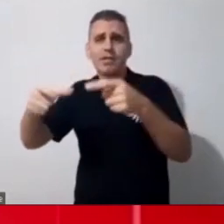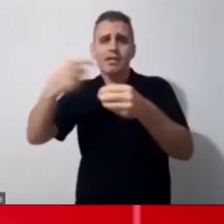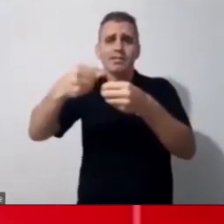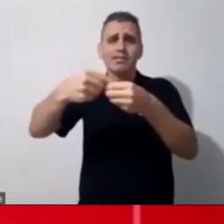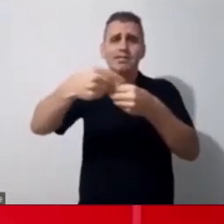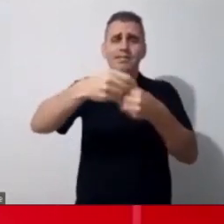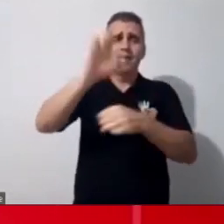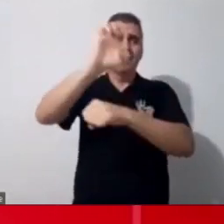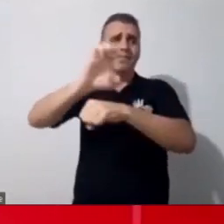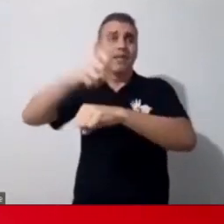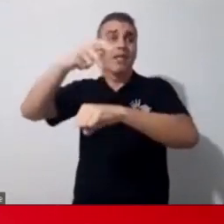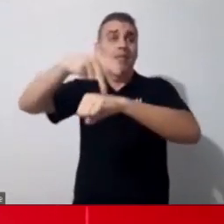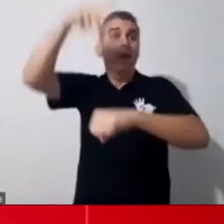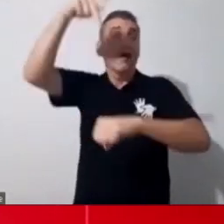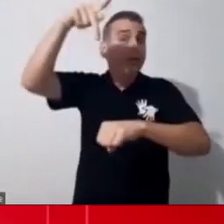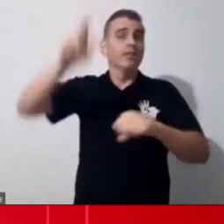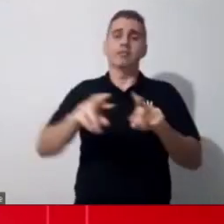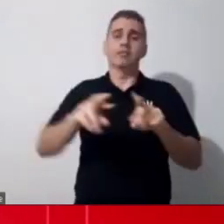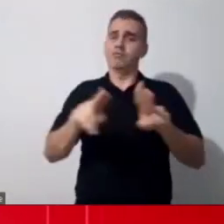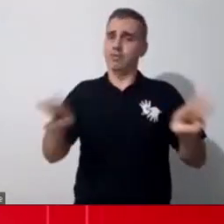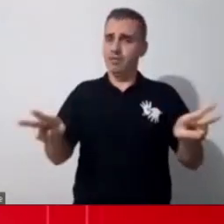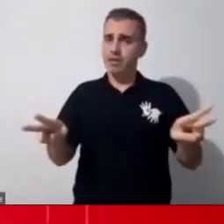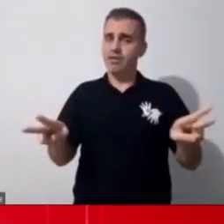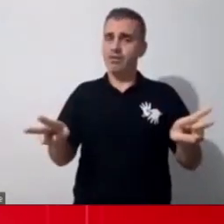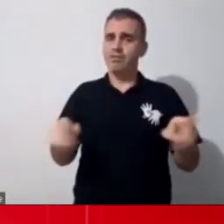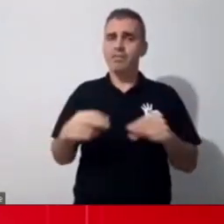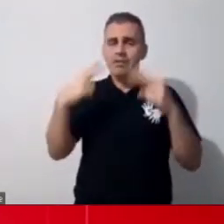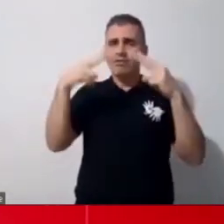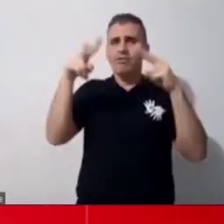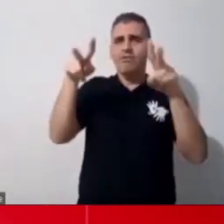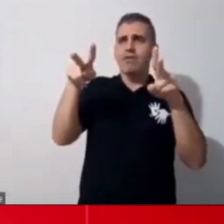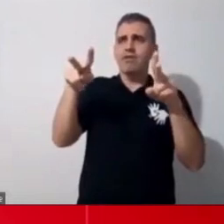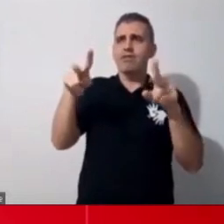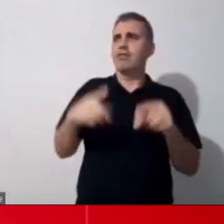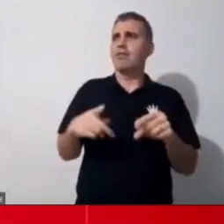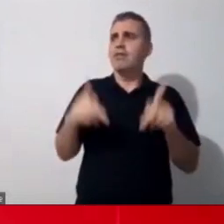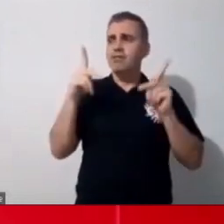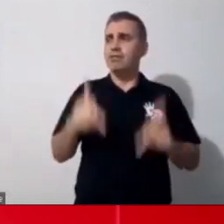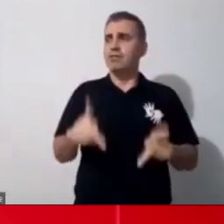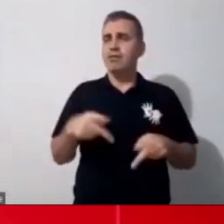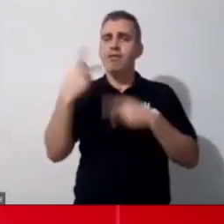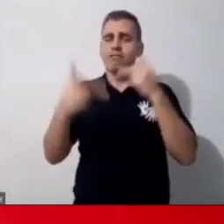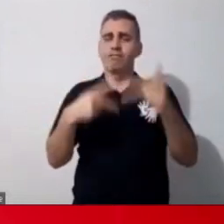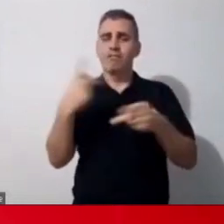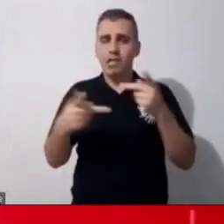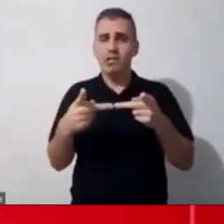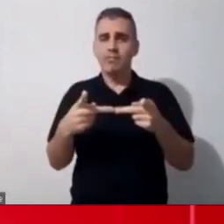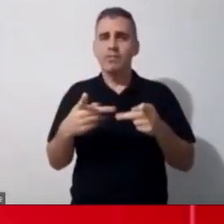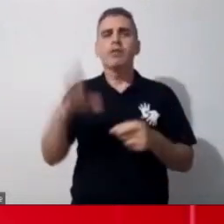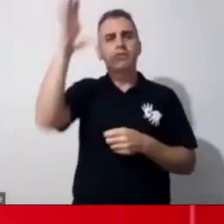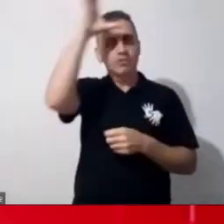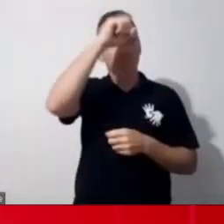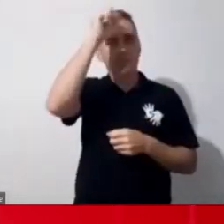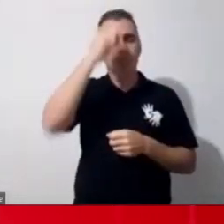tudo, eu vejo que qualquer pessoa que fale, que tu tem, tu aprende alguma coisa, né, e o que não é